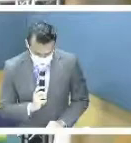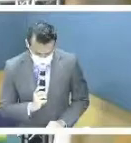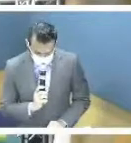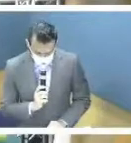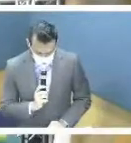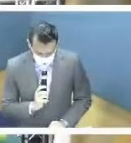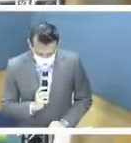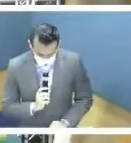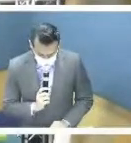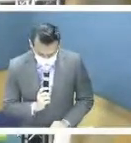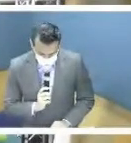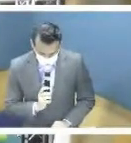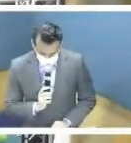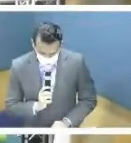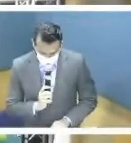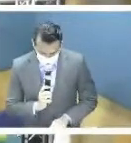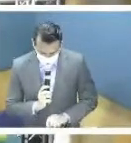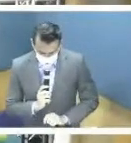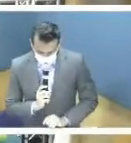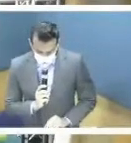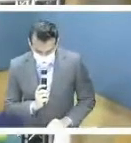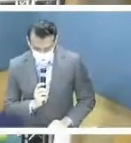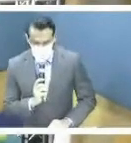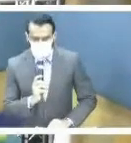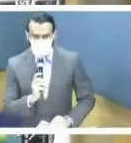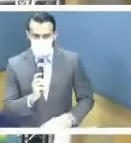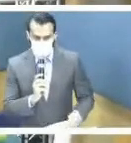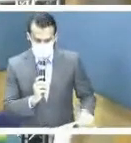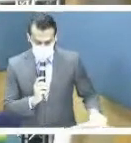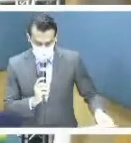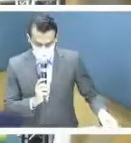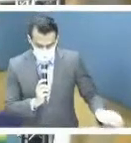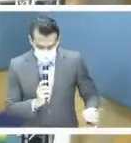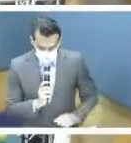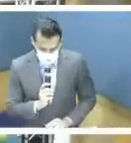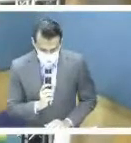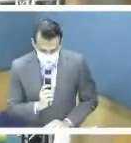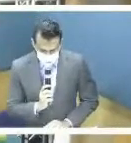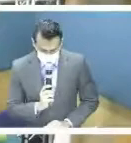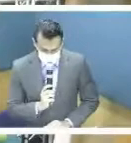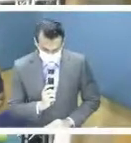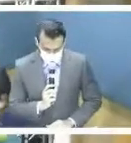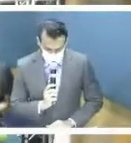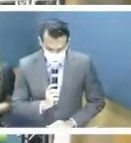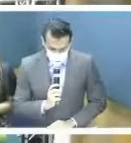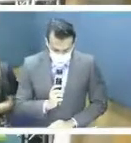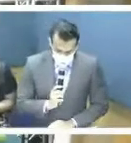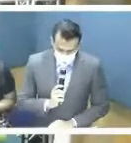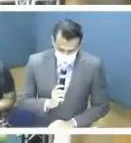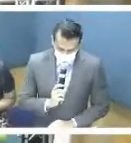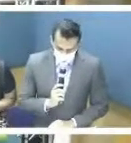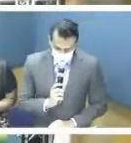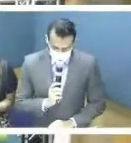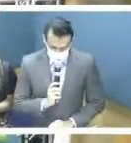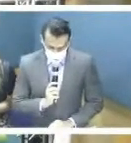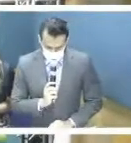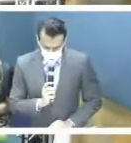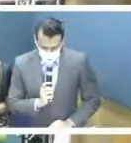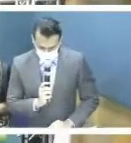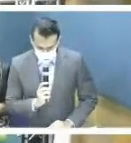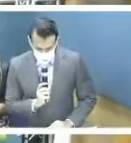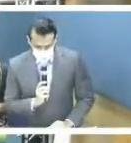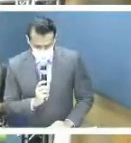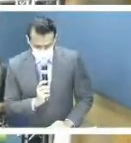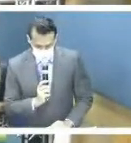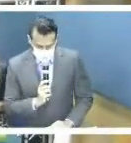discutidas com os parceiros interseitoriais e toda a sociedade. Convidamos para sua